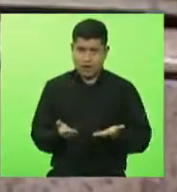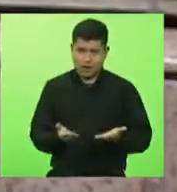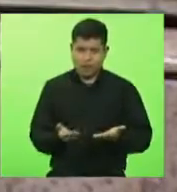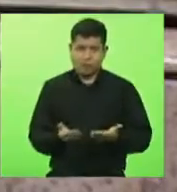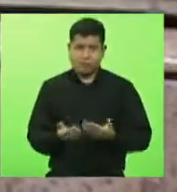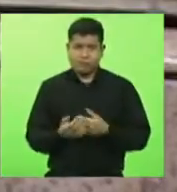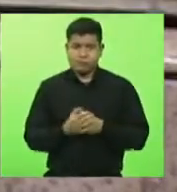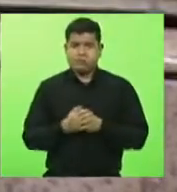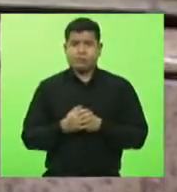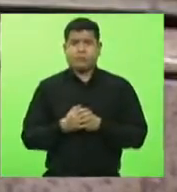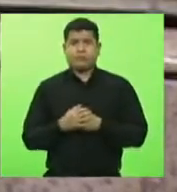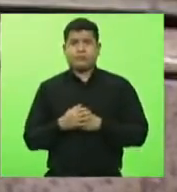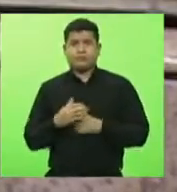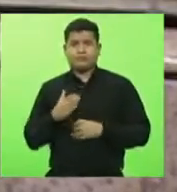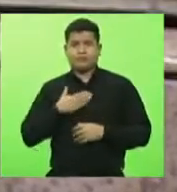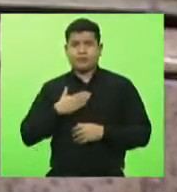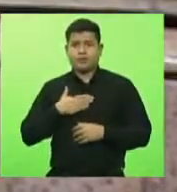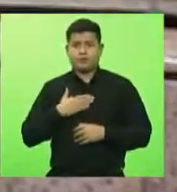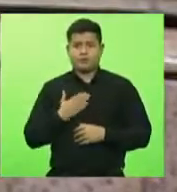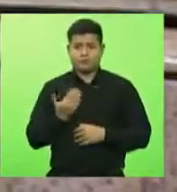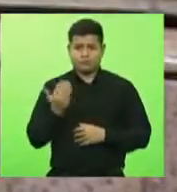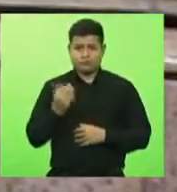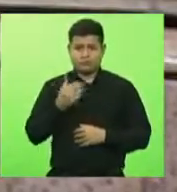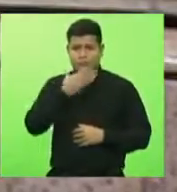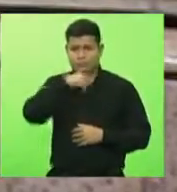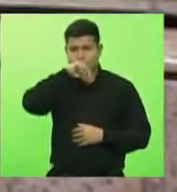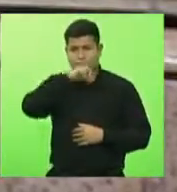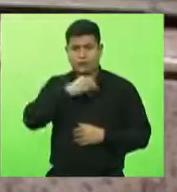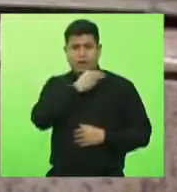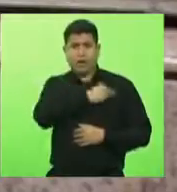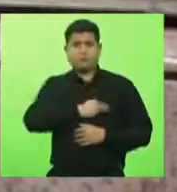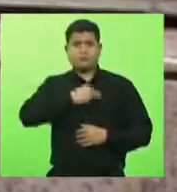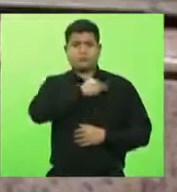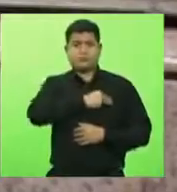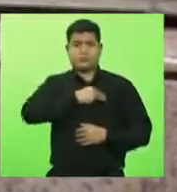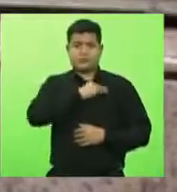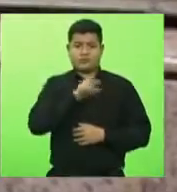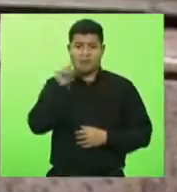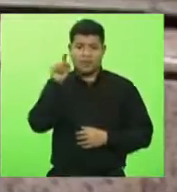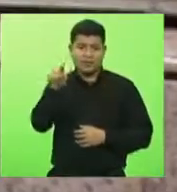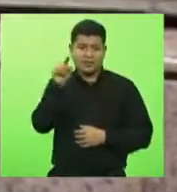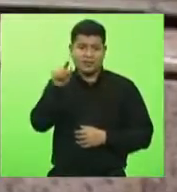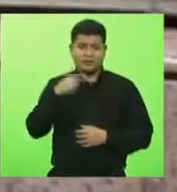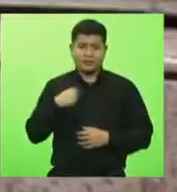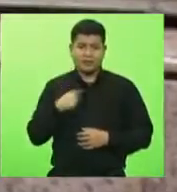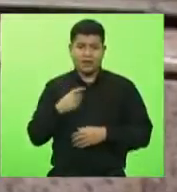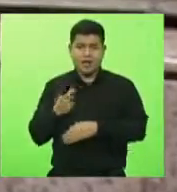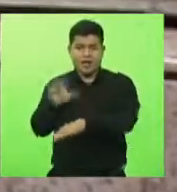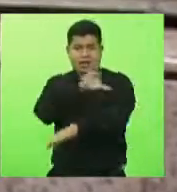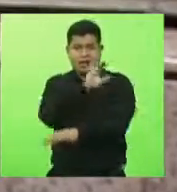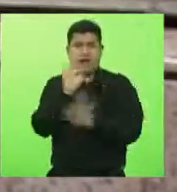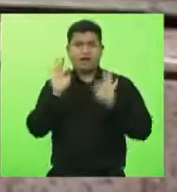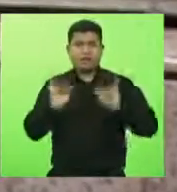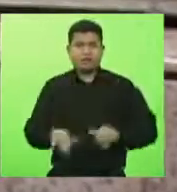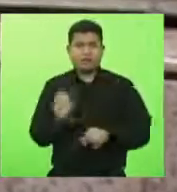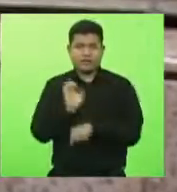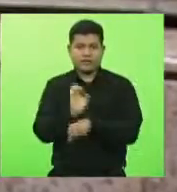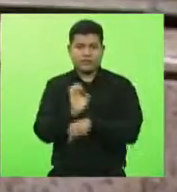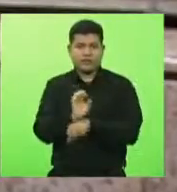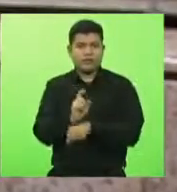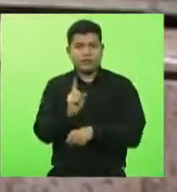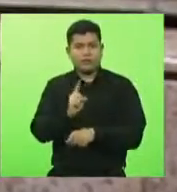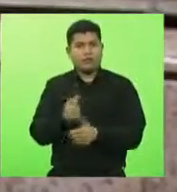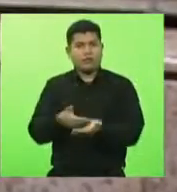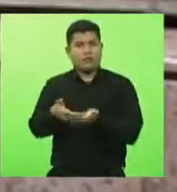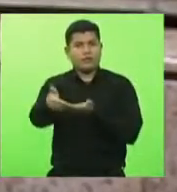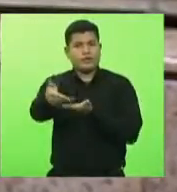missionário lá. E eu sempre tive Dionísio Serqueira, não é como o fim do estado, e sim como o início do